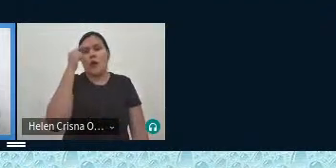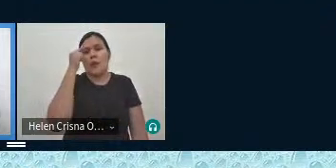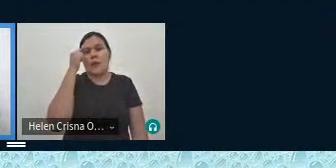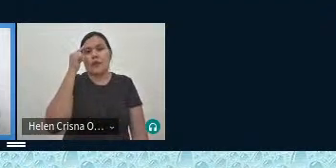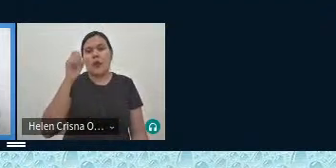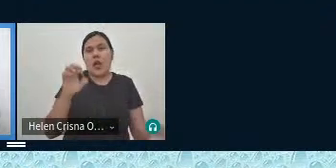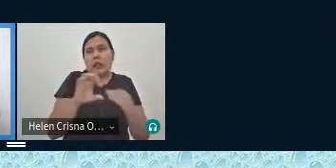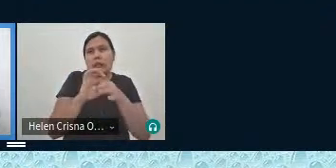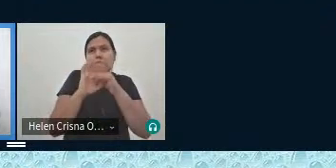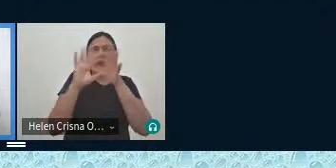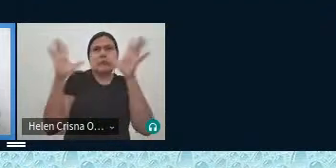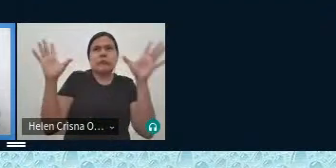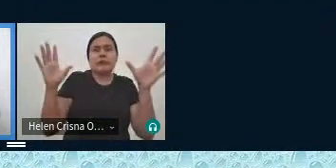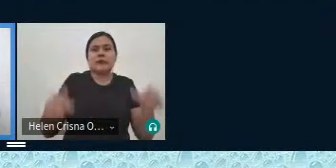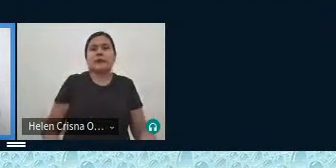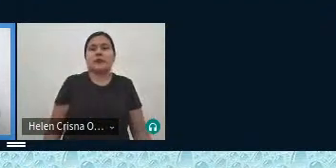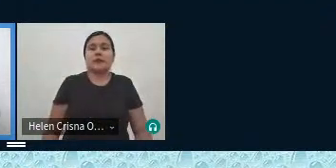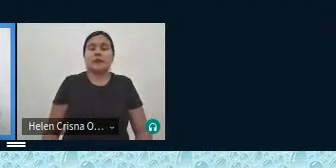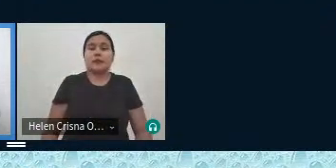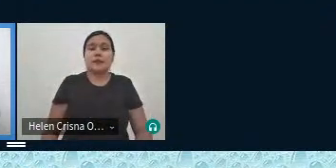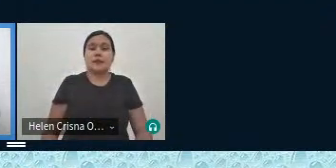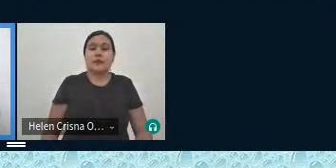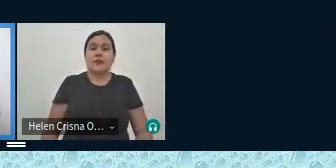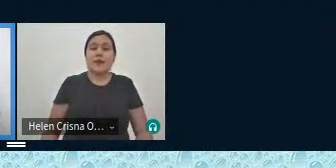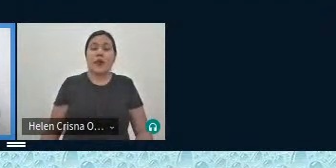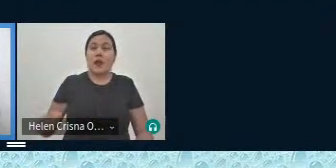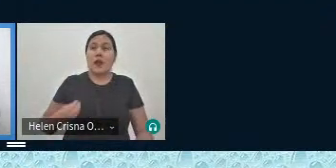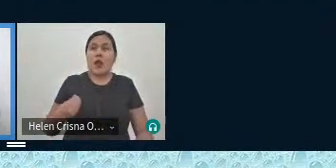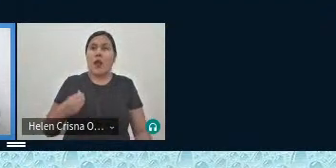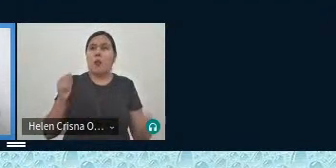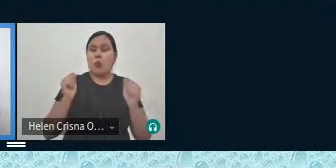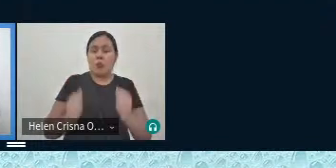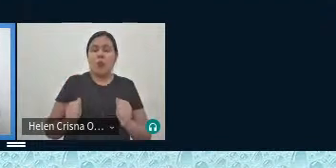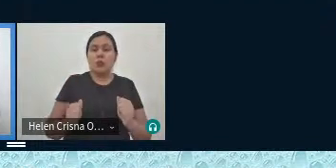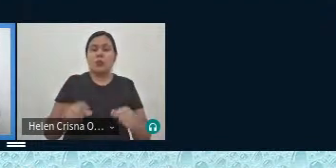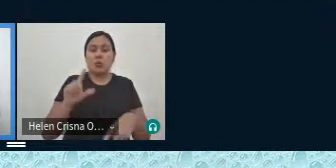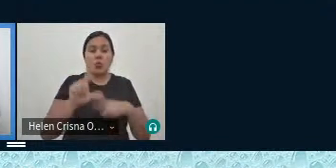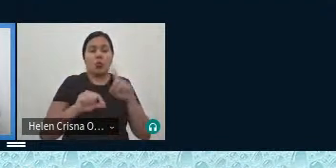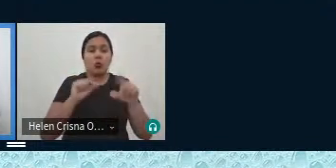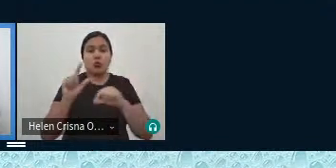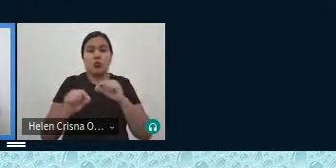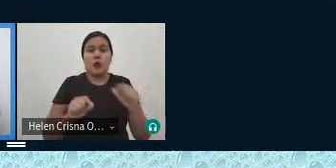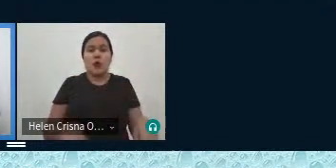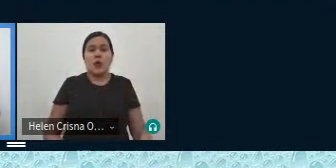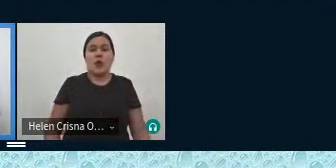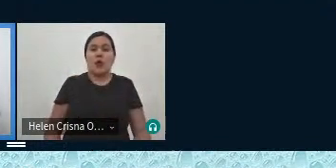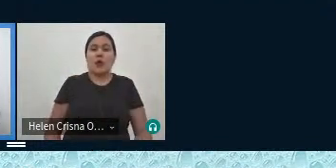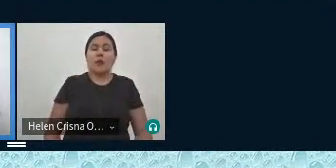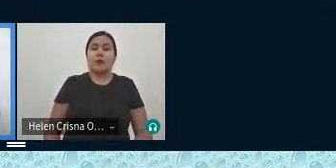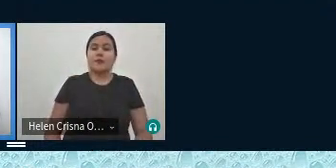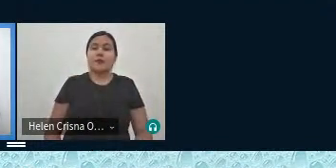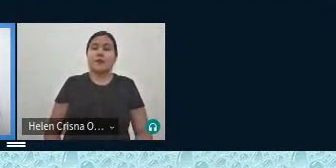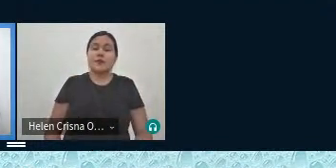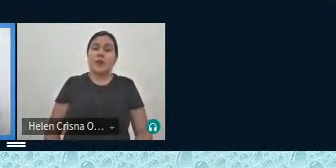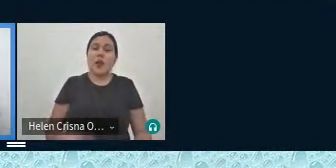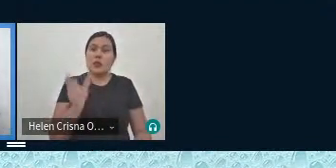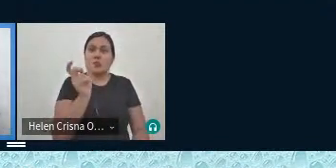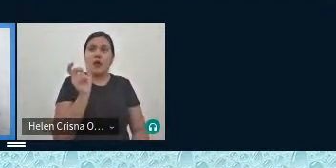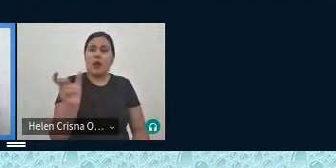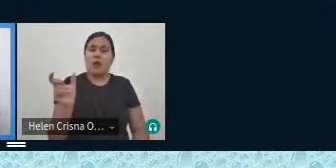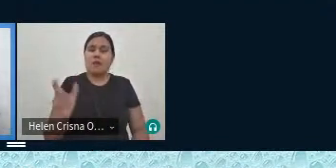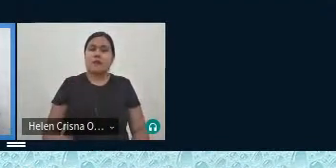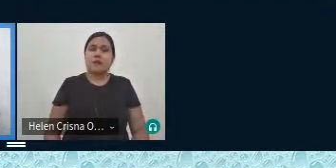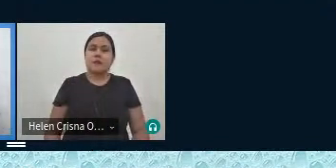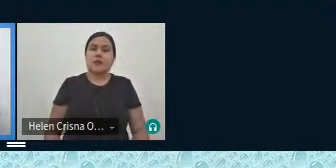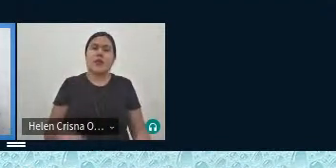libertação então os participantes tinham a possibilidade de escolher Igarapé repetido e até mesmo como forma